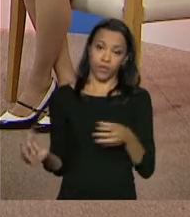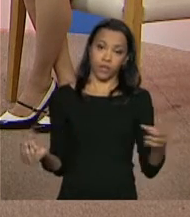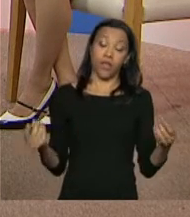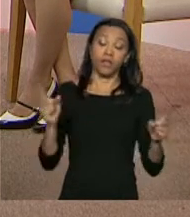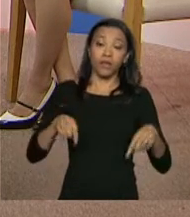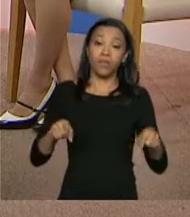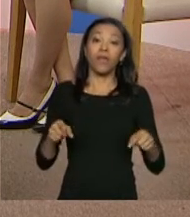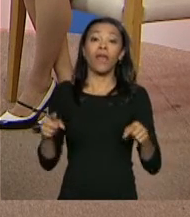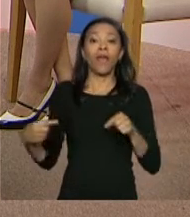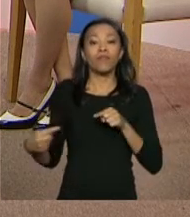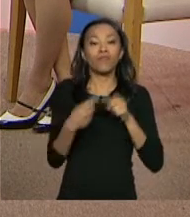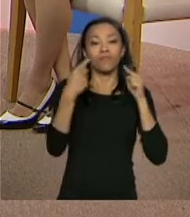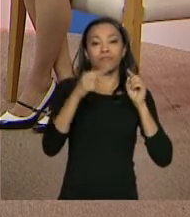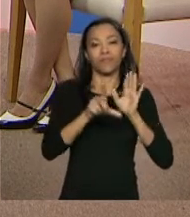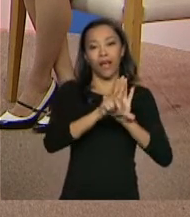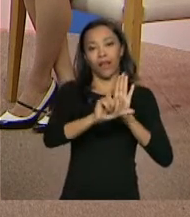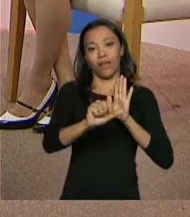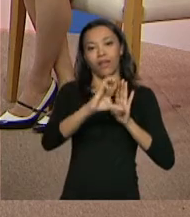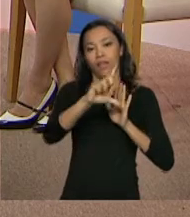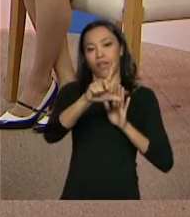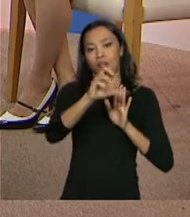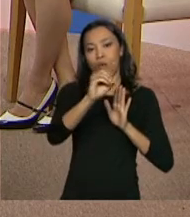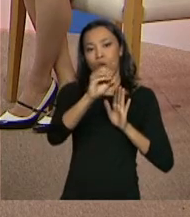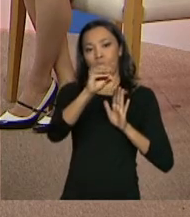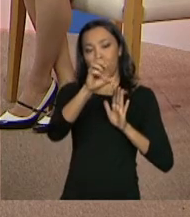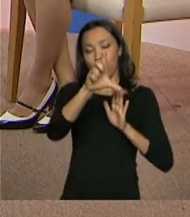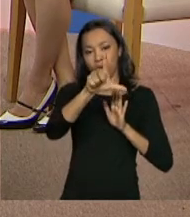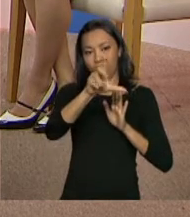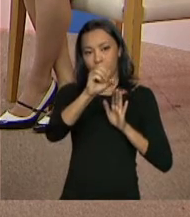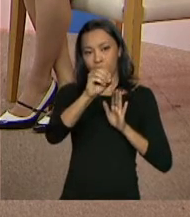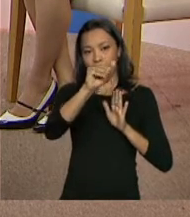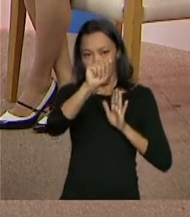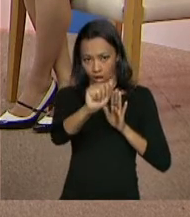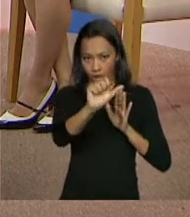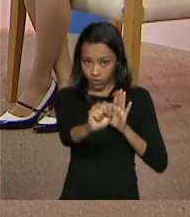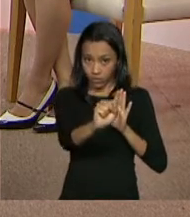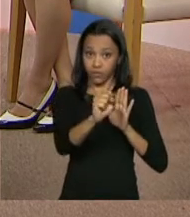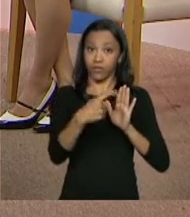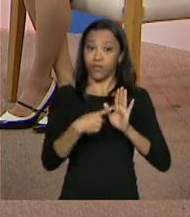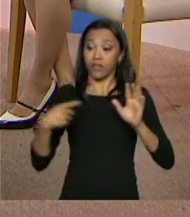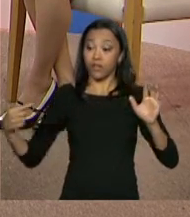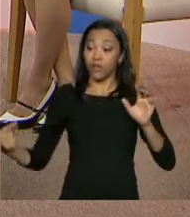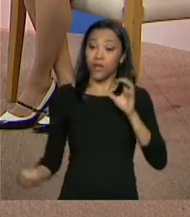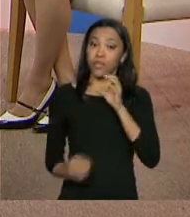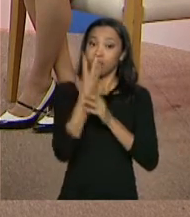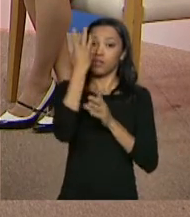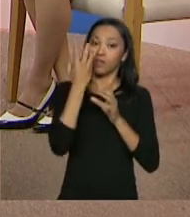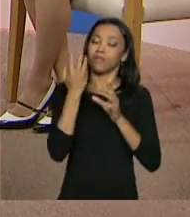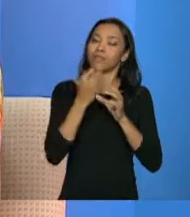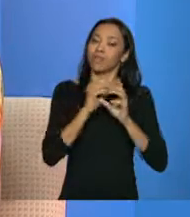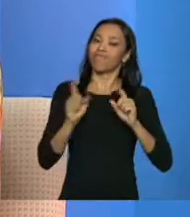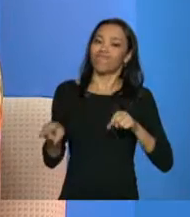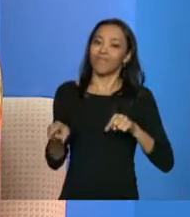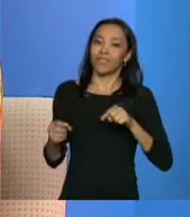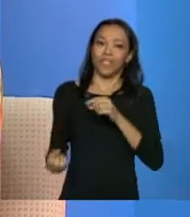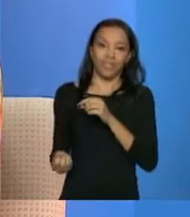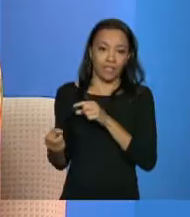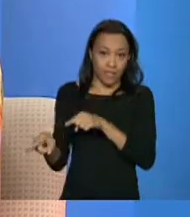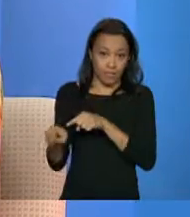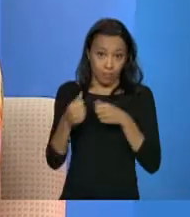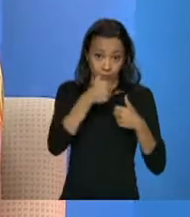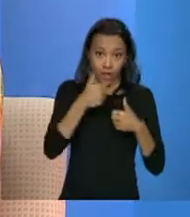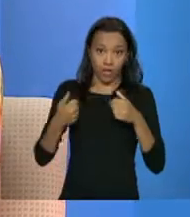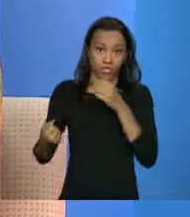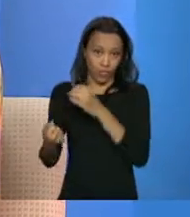Orgânica da Assistência que ele foi regulamentado. O LOAS BPC é um benefício importantíssimo na Seguridade